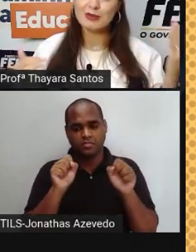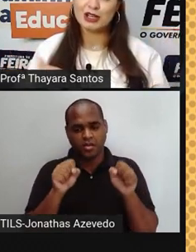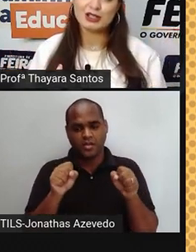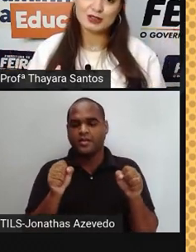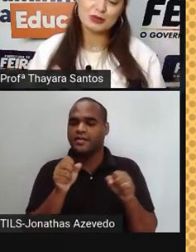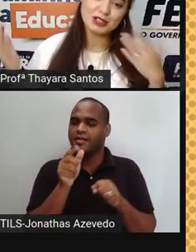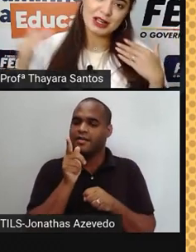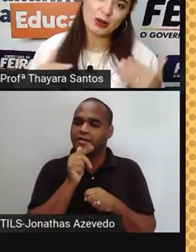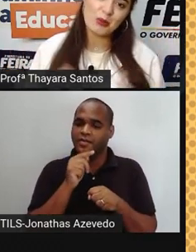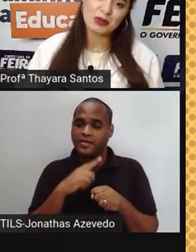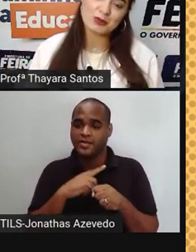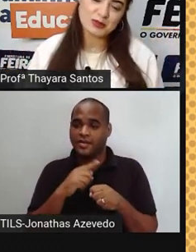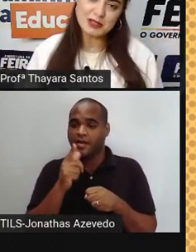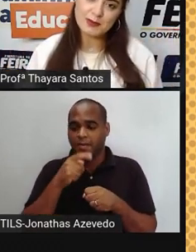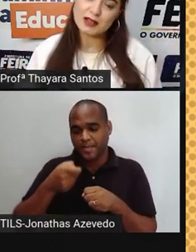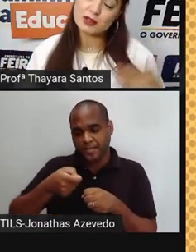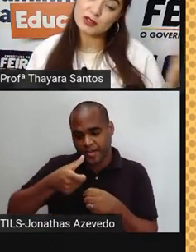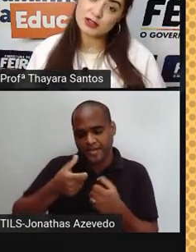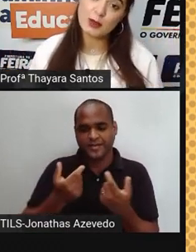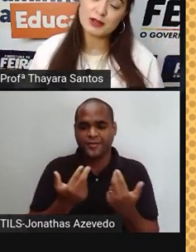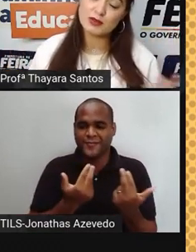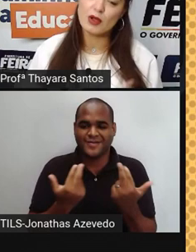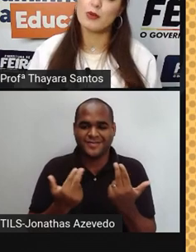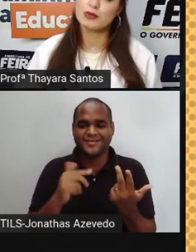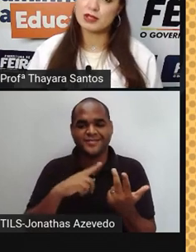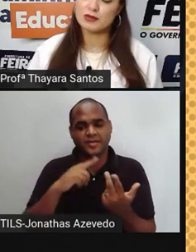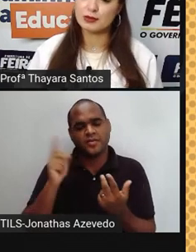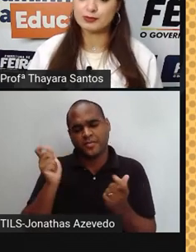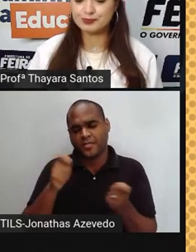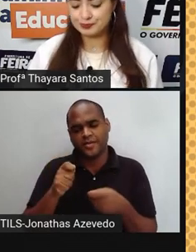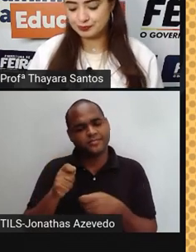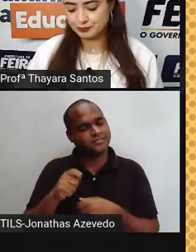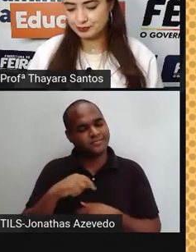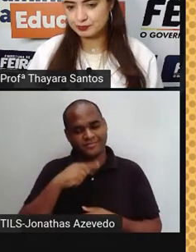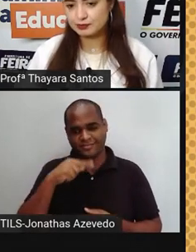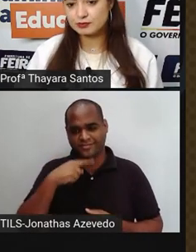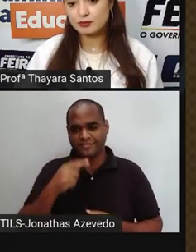e a bolinha de gude ali ocupando o mesmo espaço. E a gente sabe que isso não é possível.